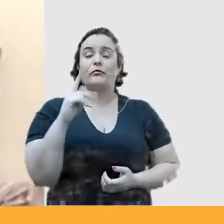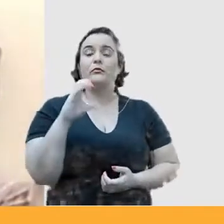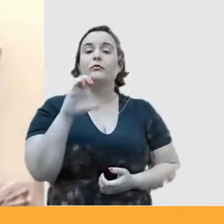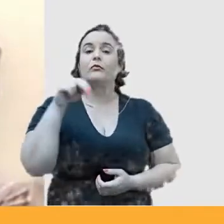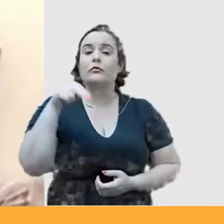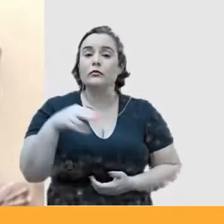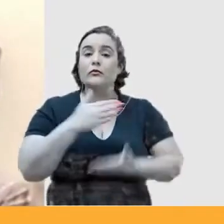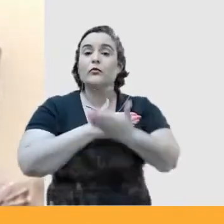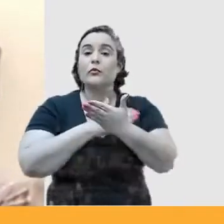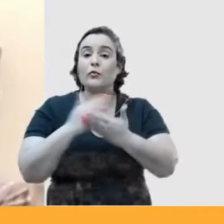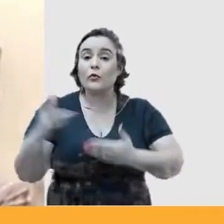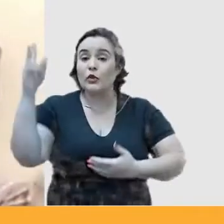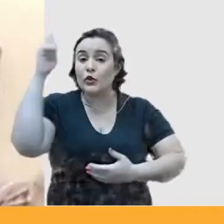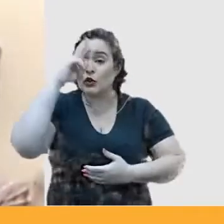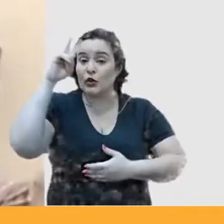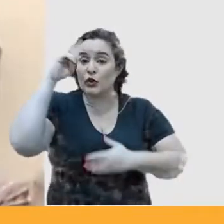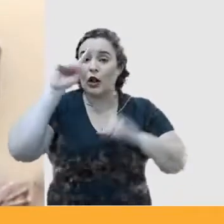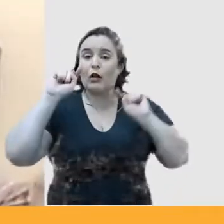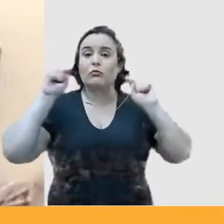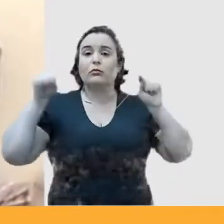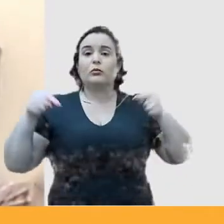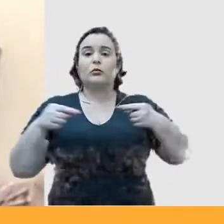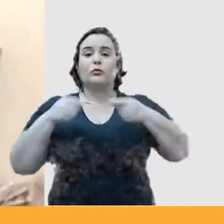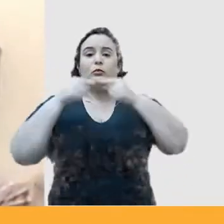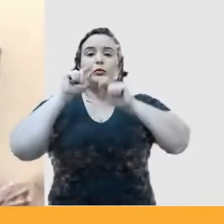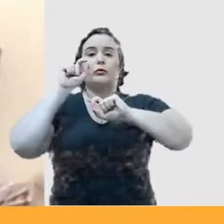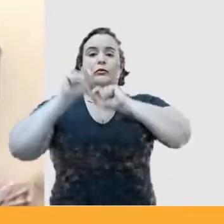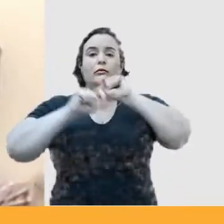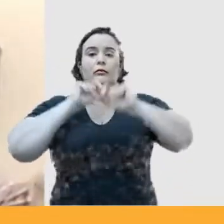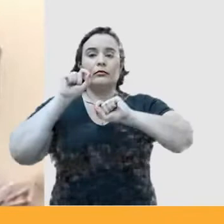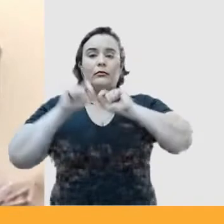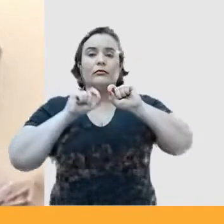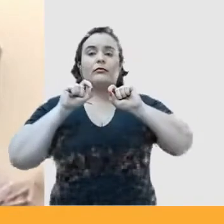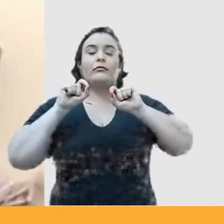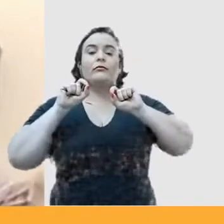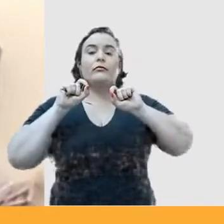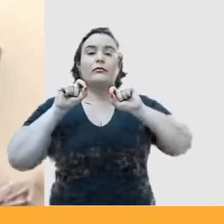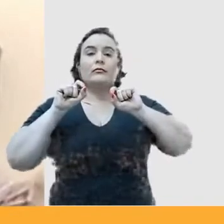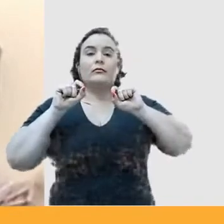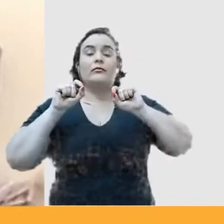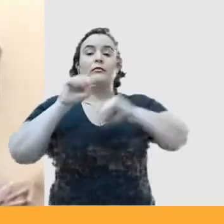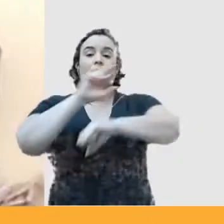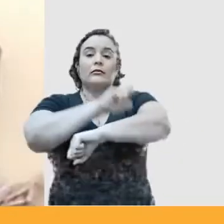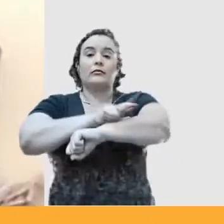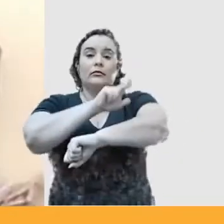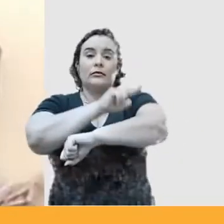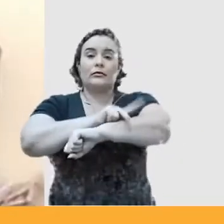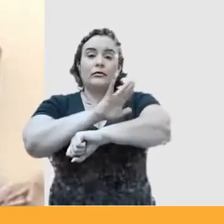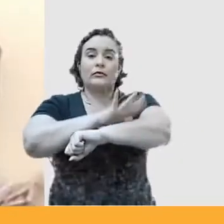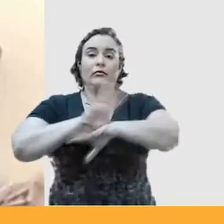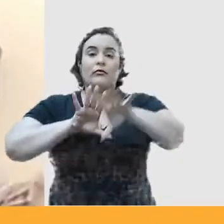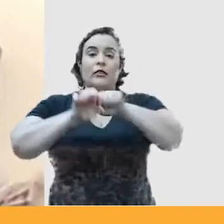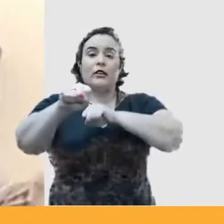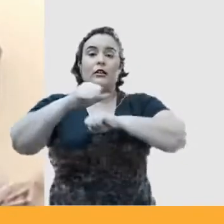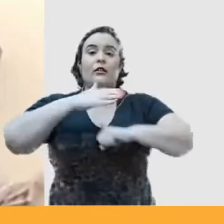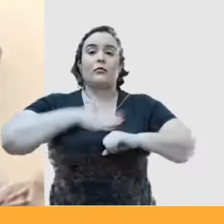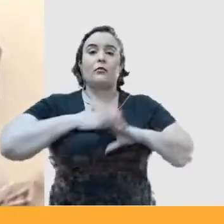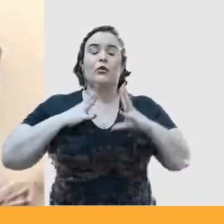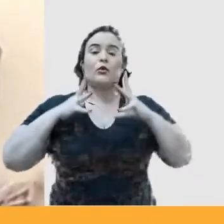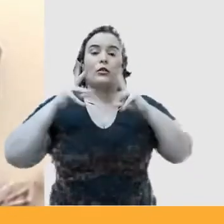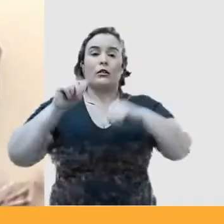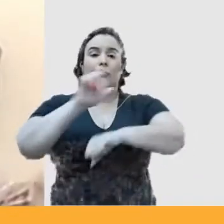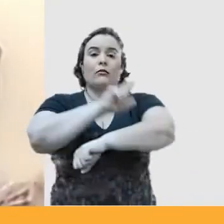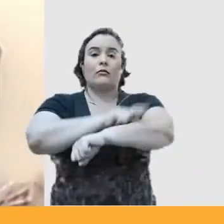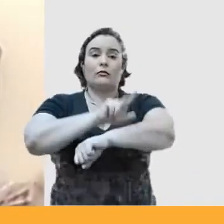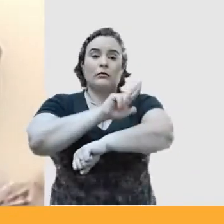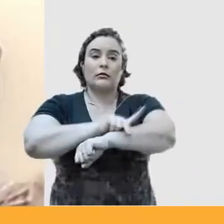minha história ligada, ligada à questão racial. Minha formação toda racial começa a partir do